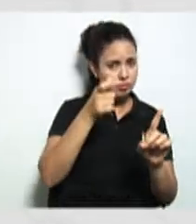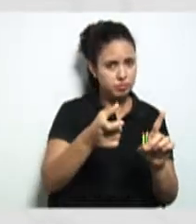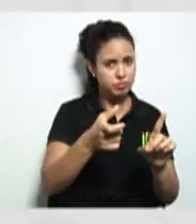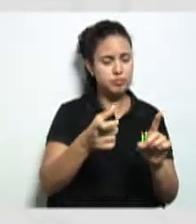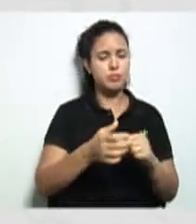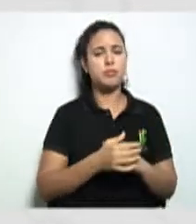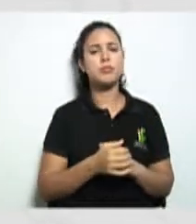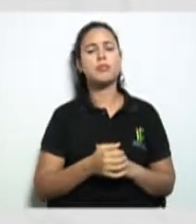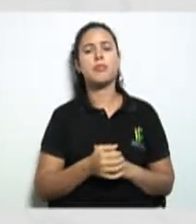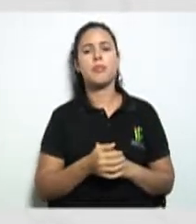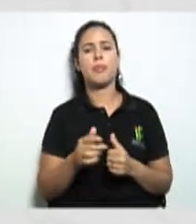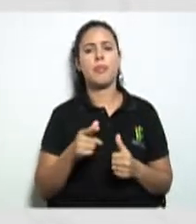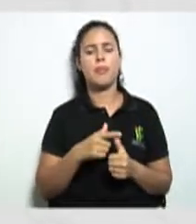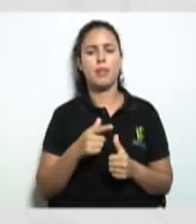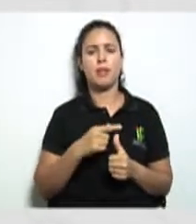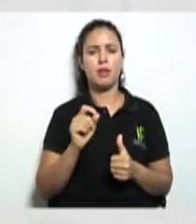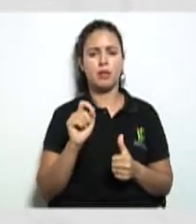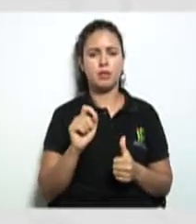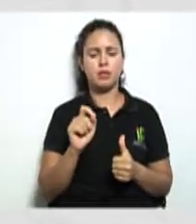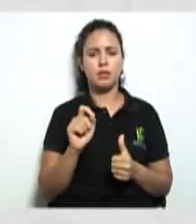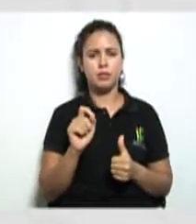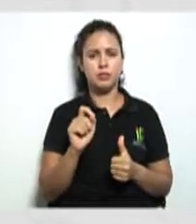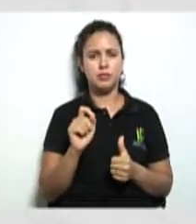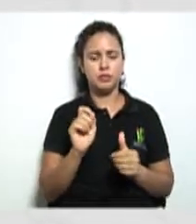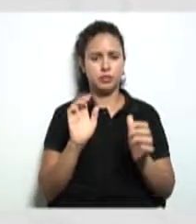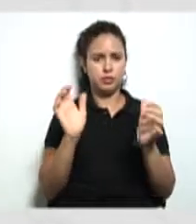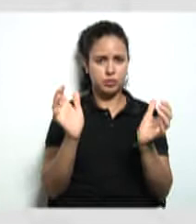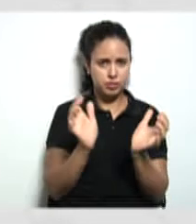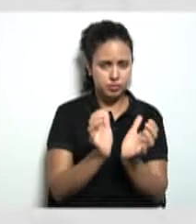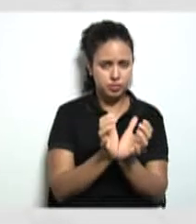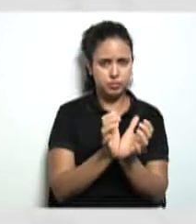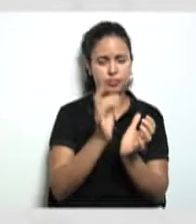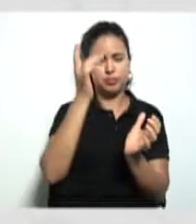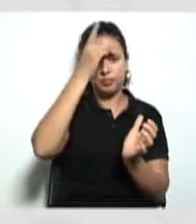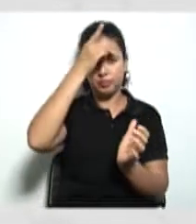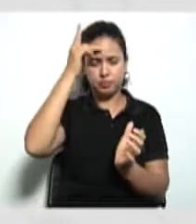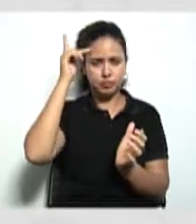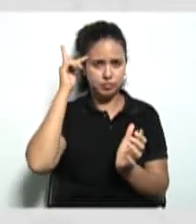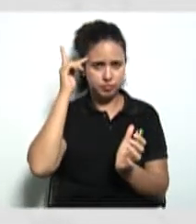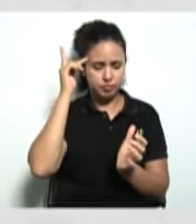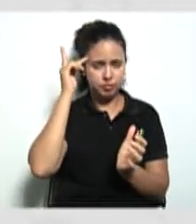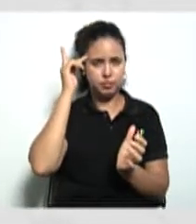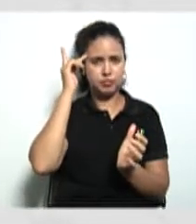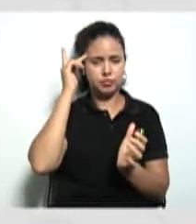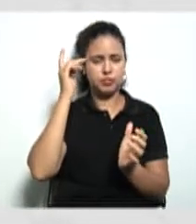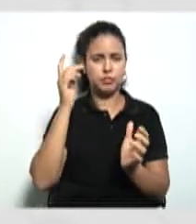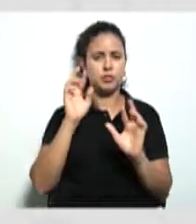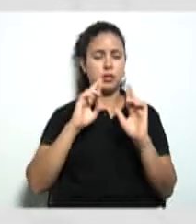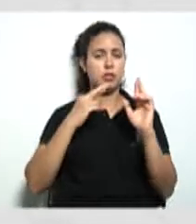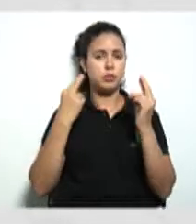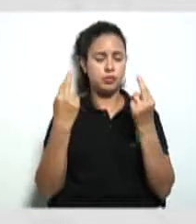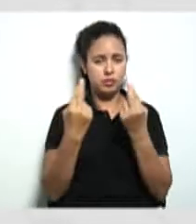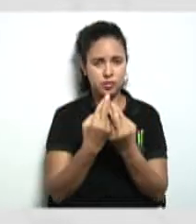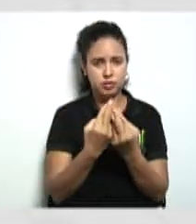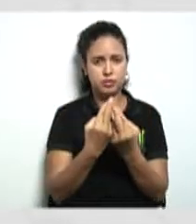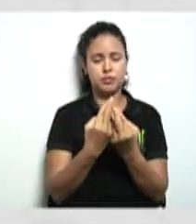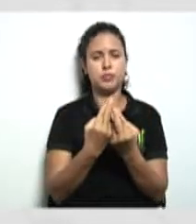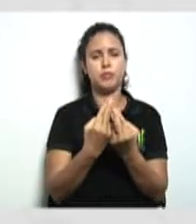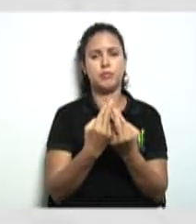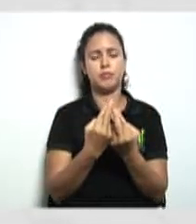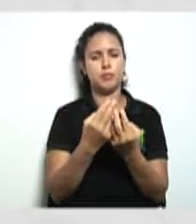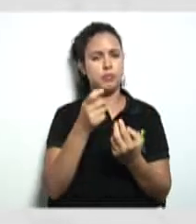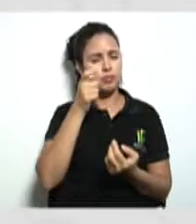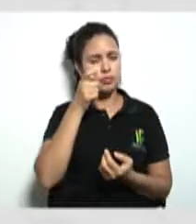Então nesse primeiro momento vai ser feito o Esse grupo de pessoas vai fazer uma reunião para você saber quais são os seus